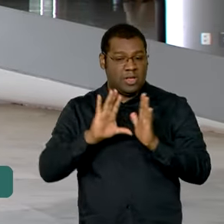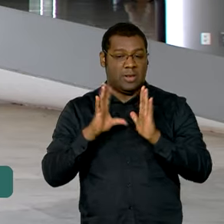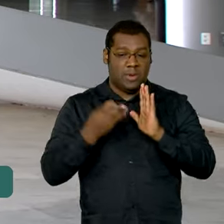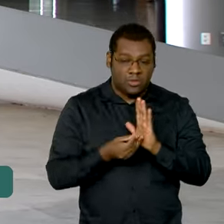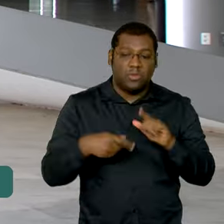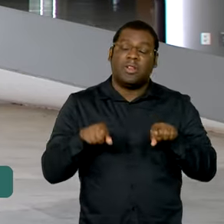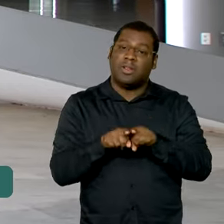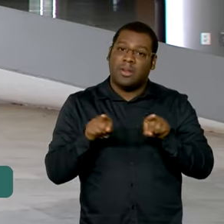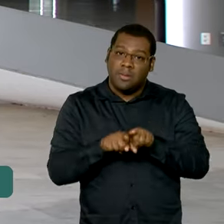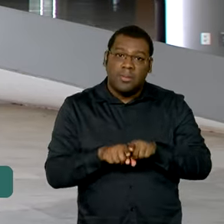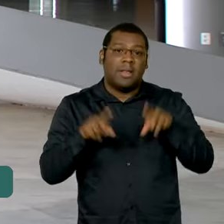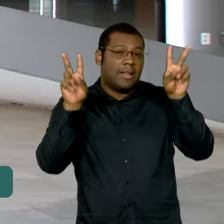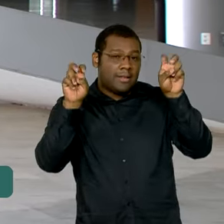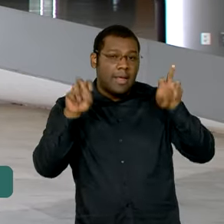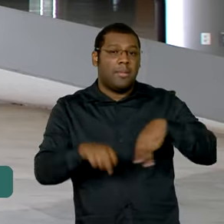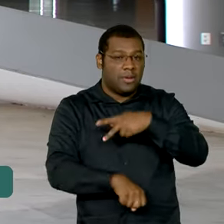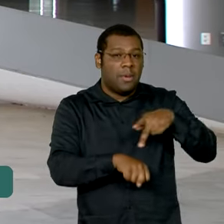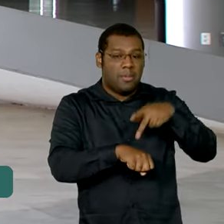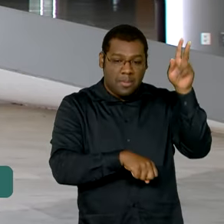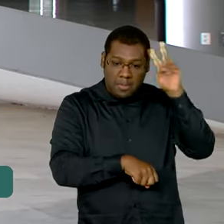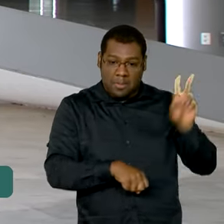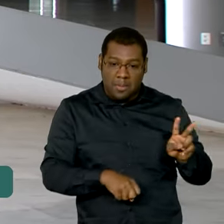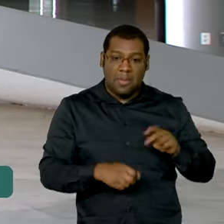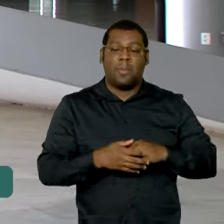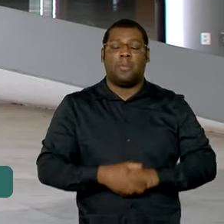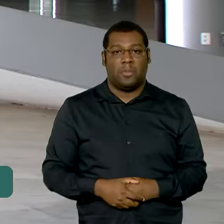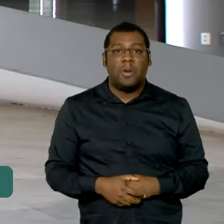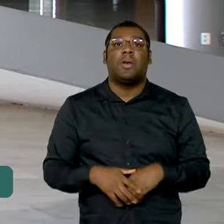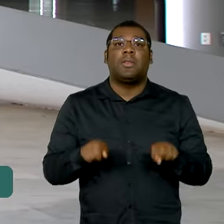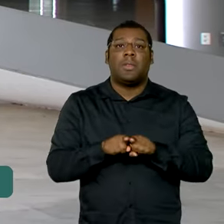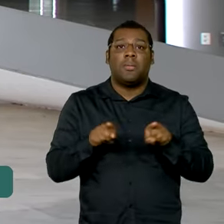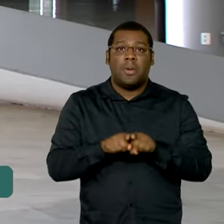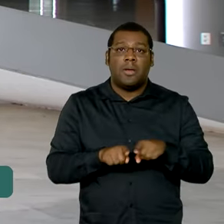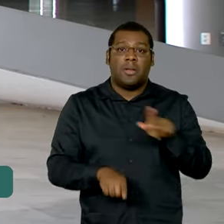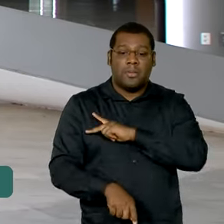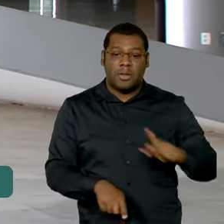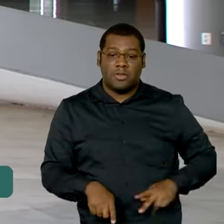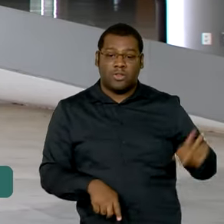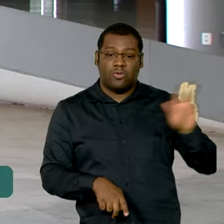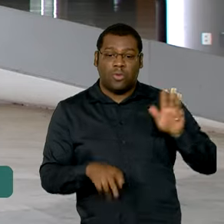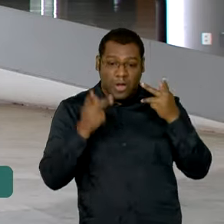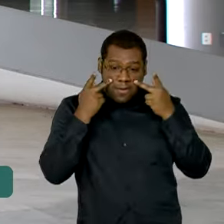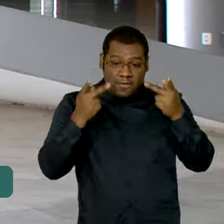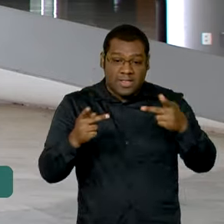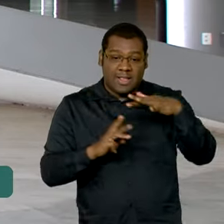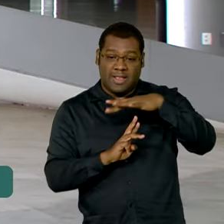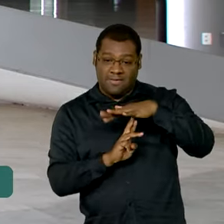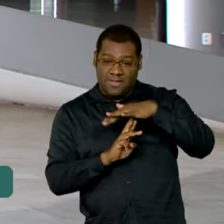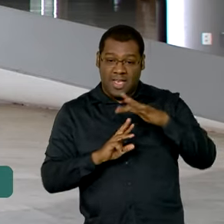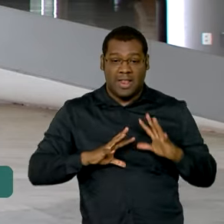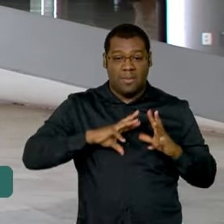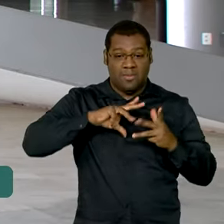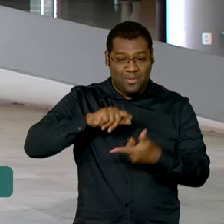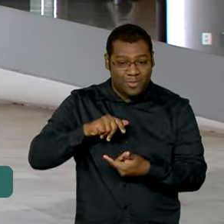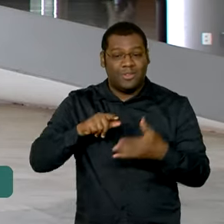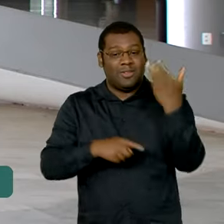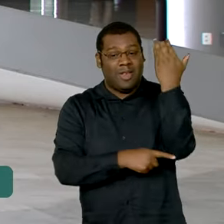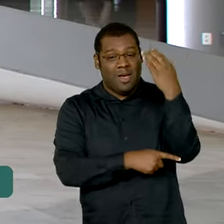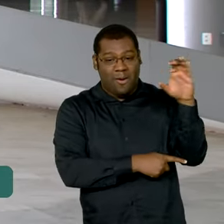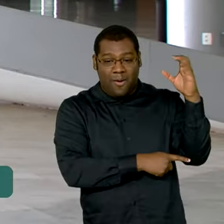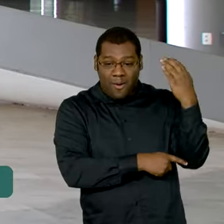Colômbia, Lula também vai participar da abertura da Feira Internacional do Livro de Bogotá, que neste ano tem o Brasil como grande